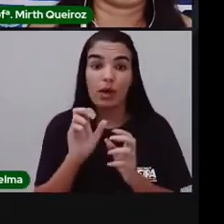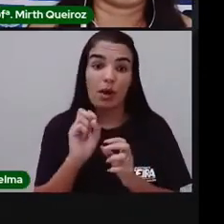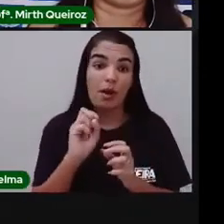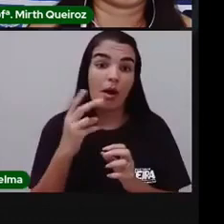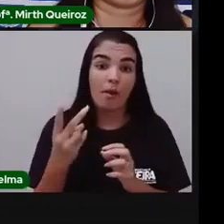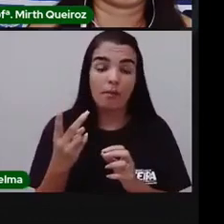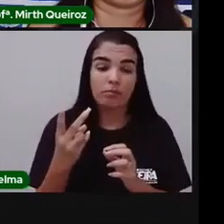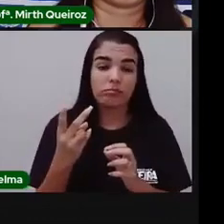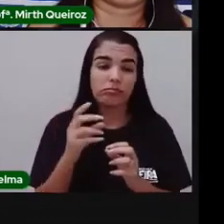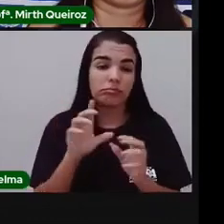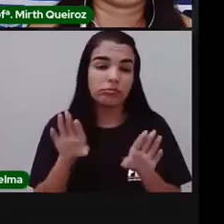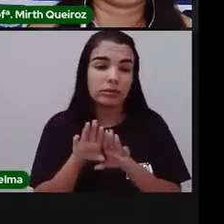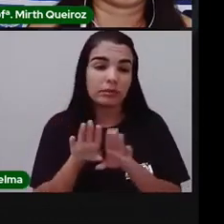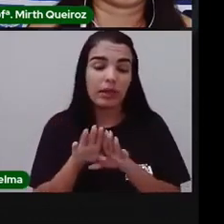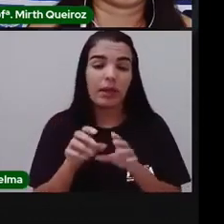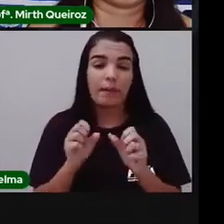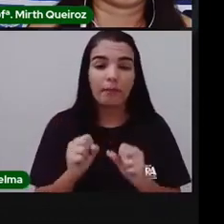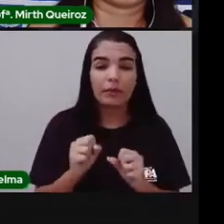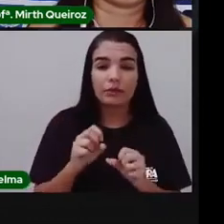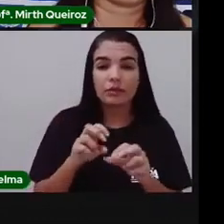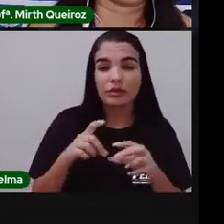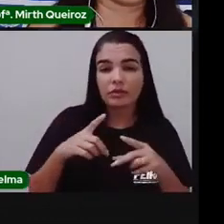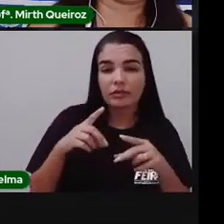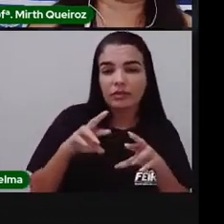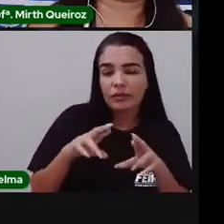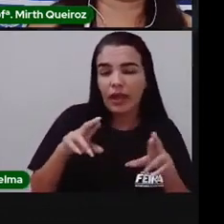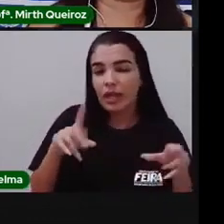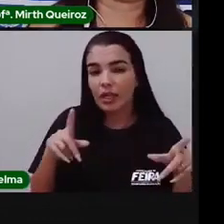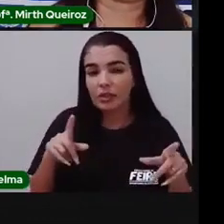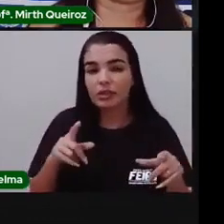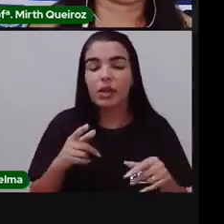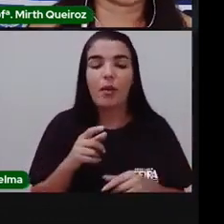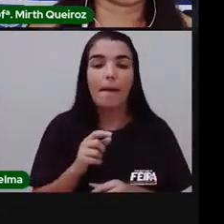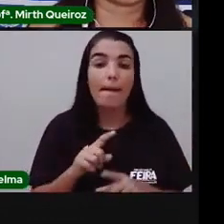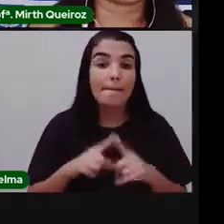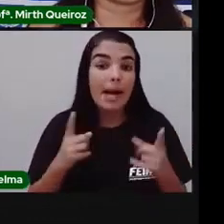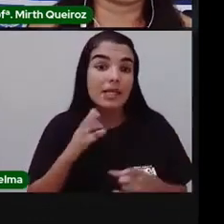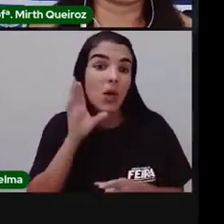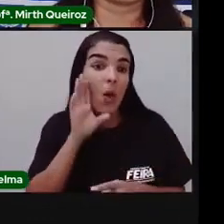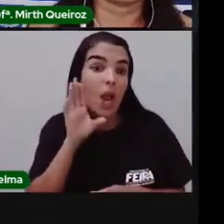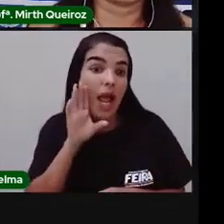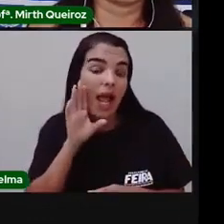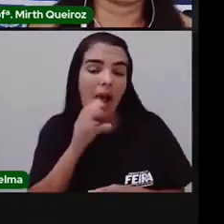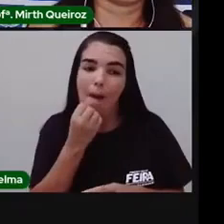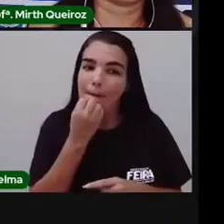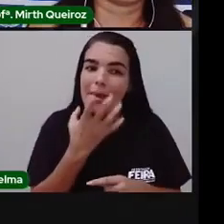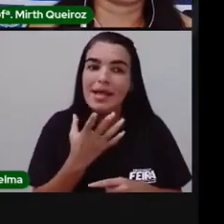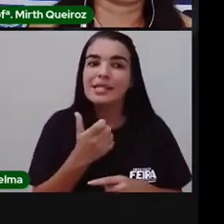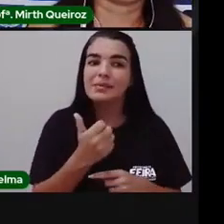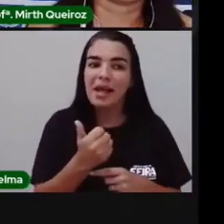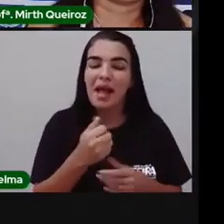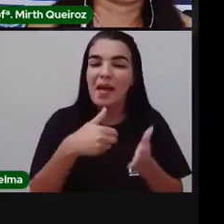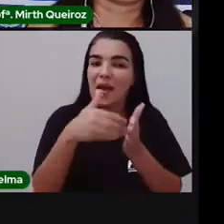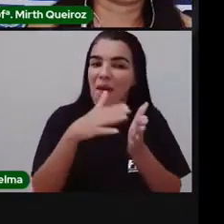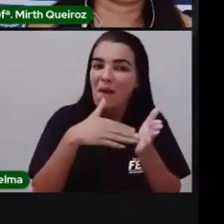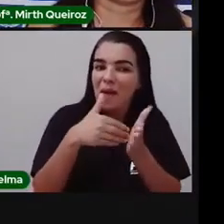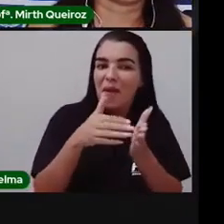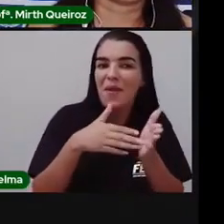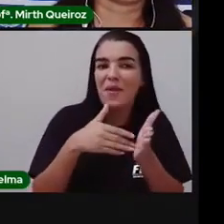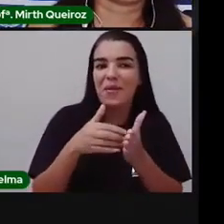pode não representar muito bem se tiver da mesma cor. Então, o legal é vocês colorirem cada pecinha dessas aqui.